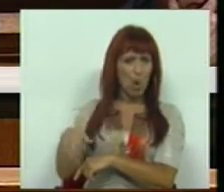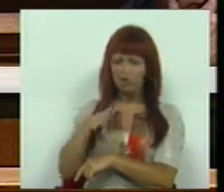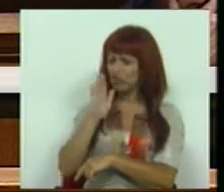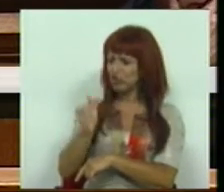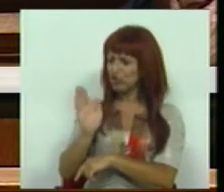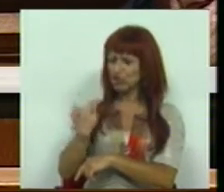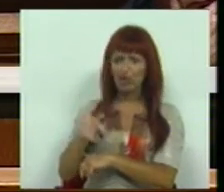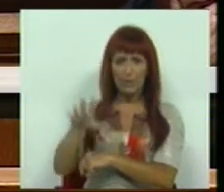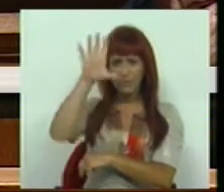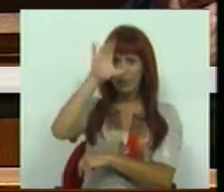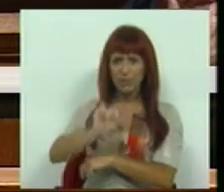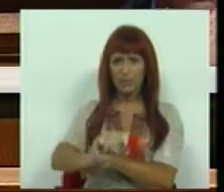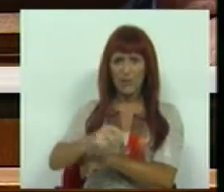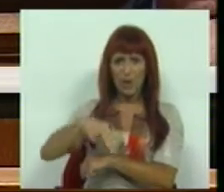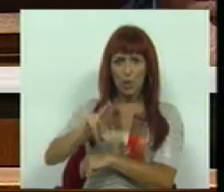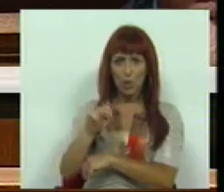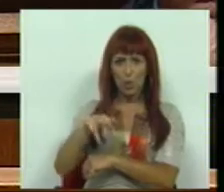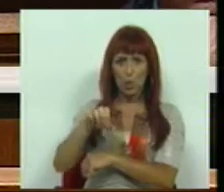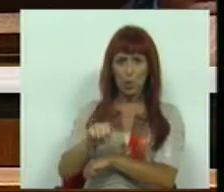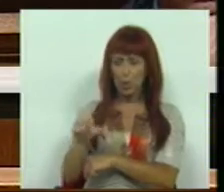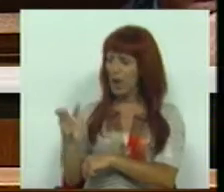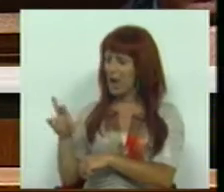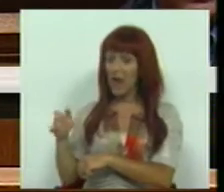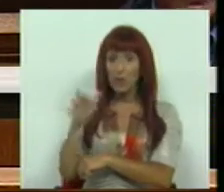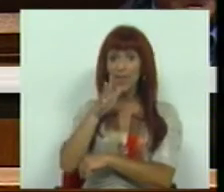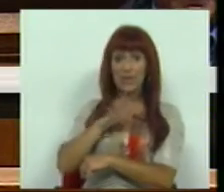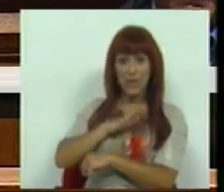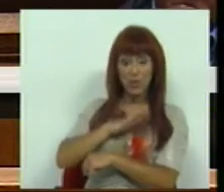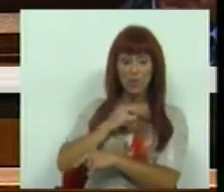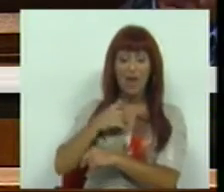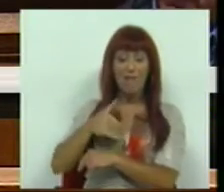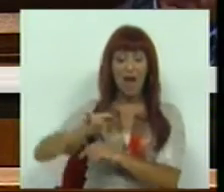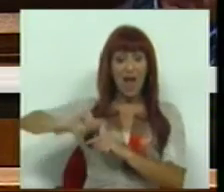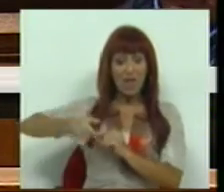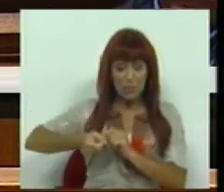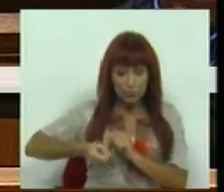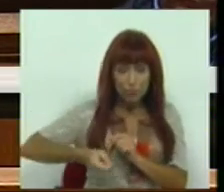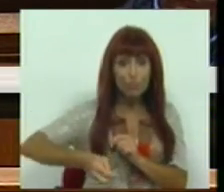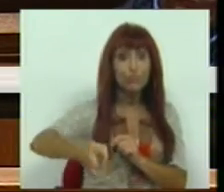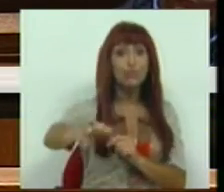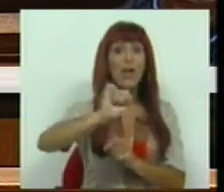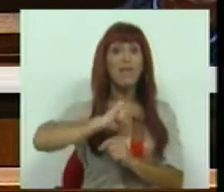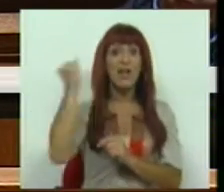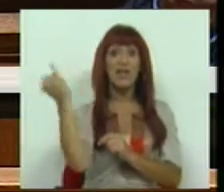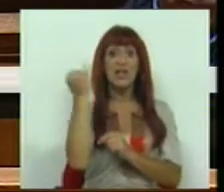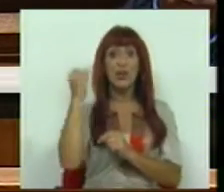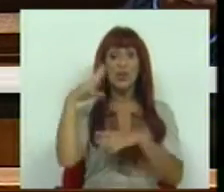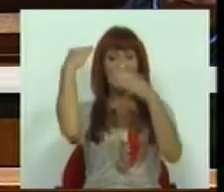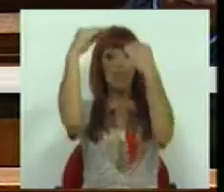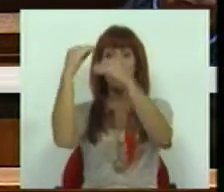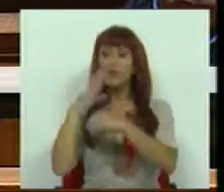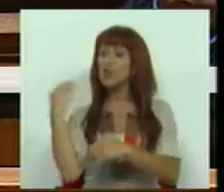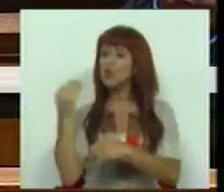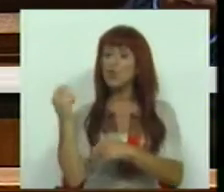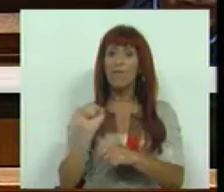foram anunciados pelo Ministro Nuno Crato vêm a nos dizer que nos próximos anos as nossas instituições de formação